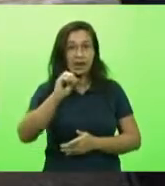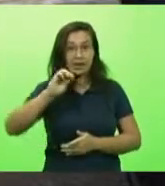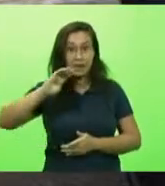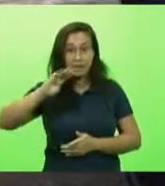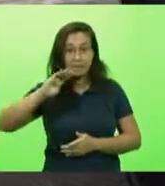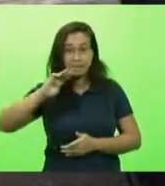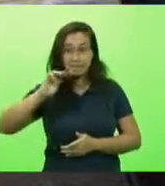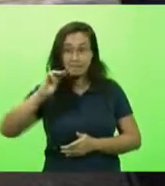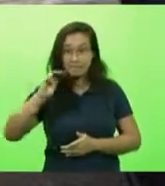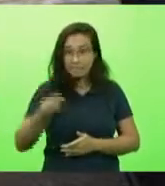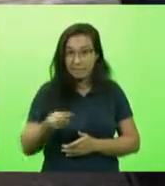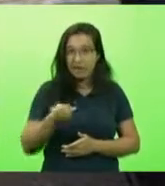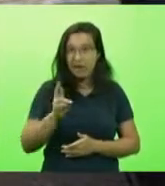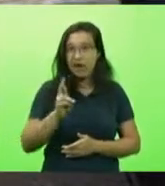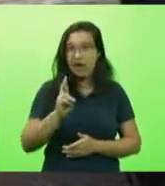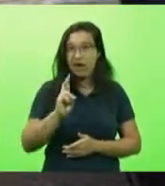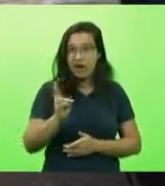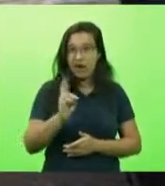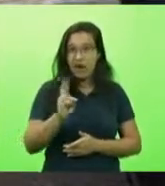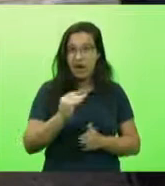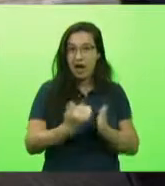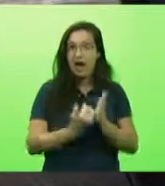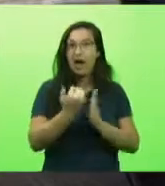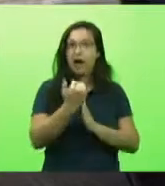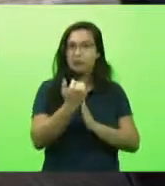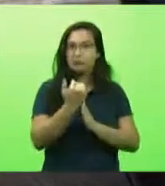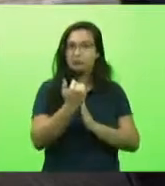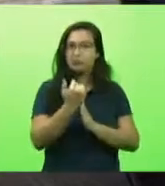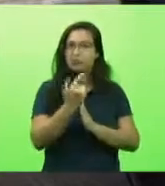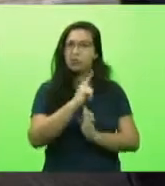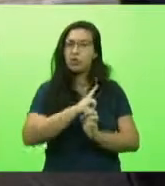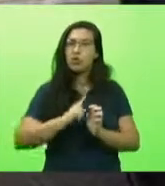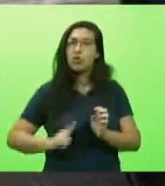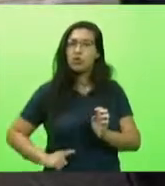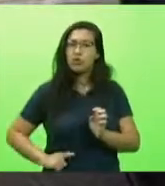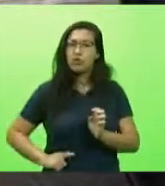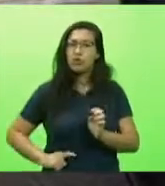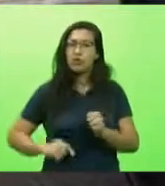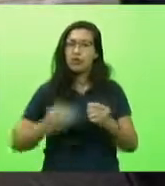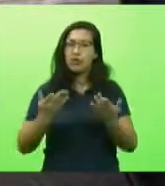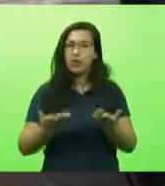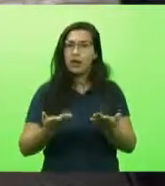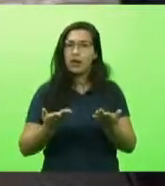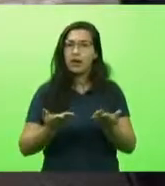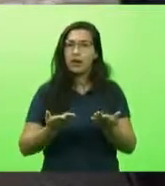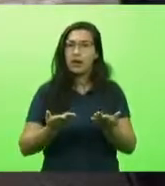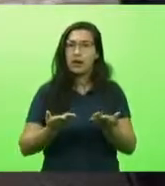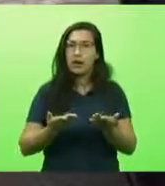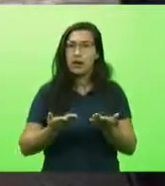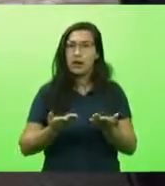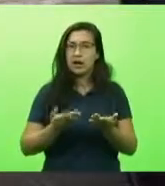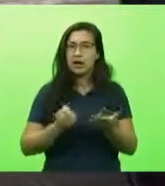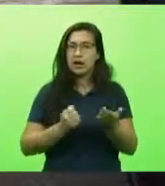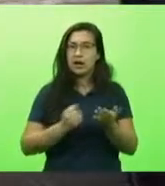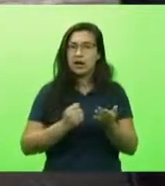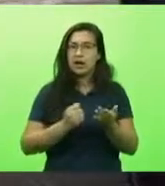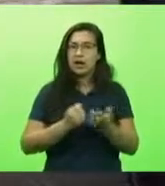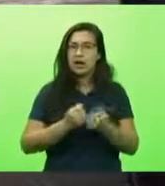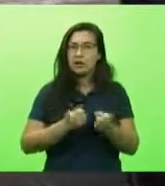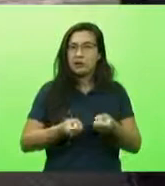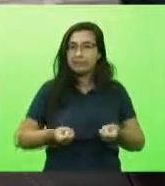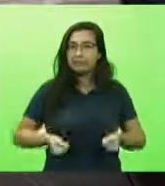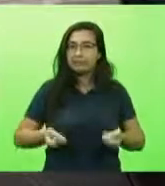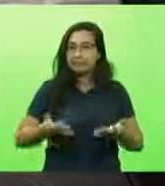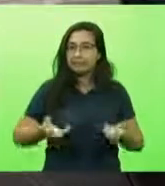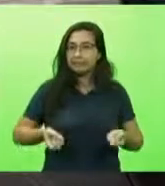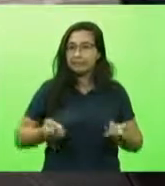reais a mais. Isso mesmo. O governo de Santa Catarina, ele fez um superávit gastando mais. Ou seja, é